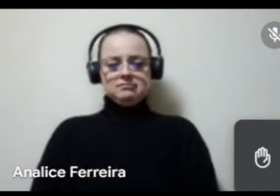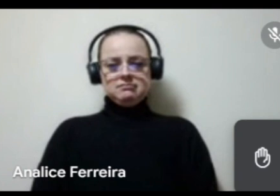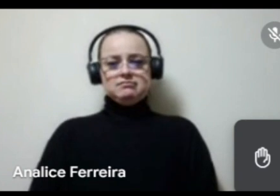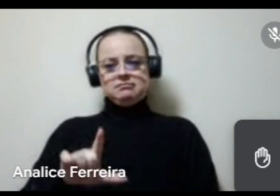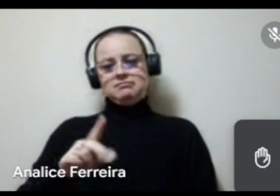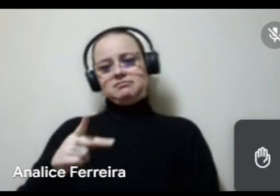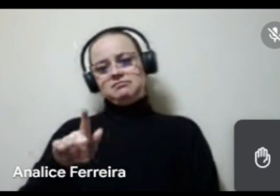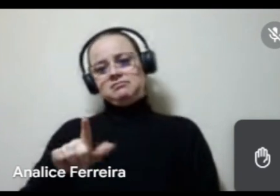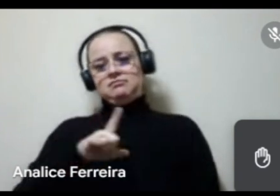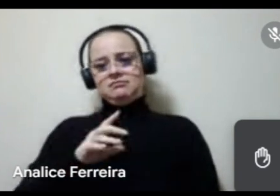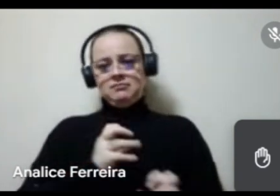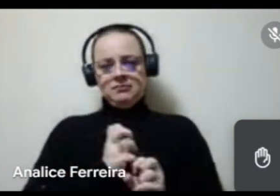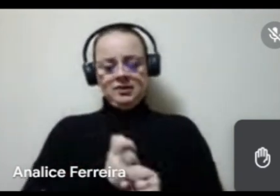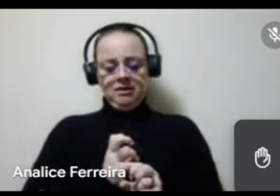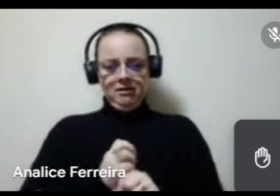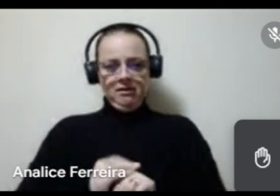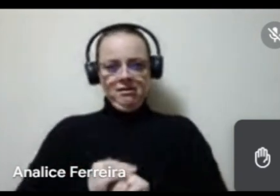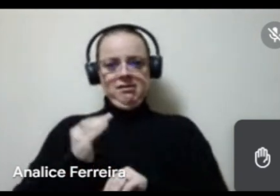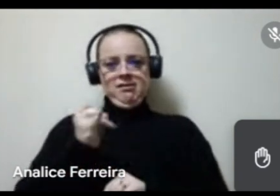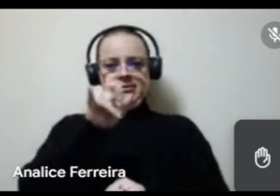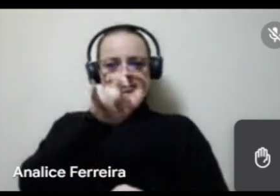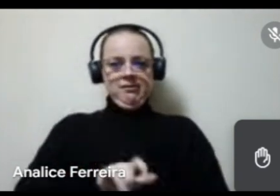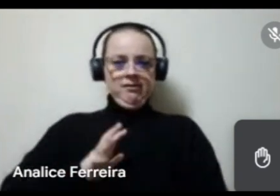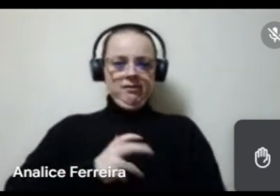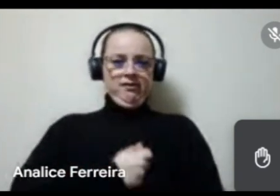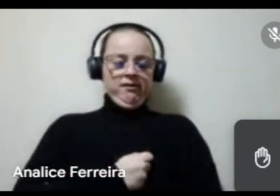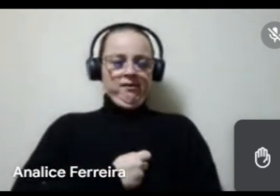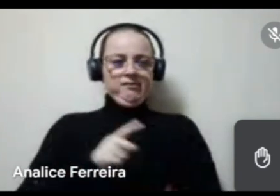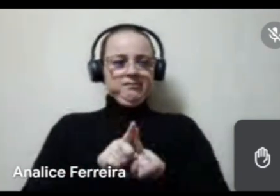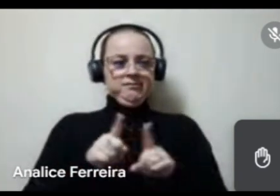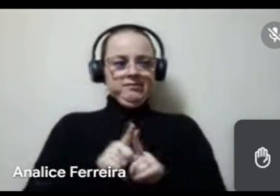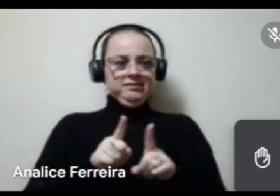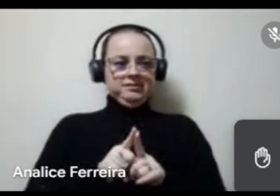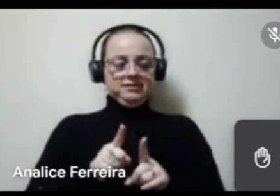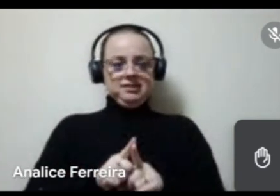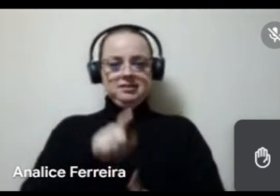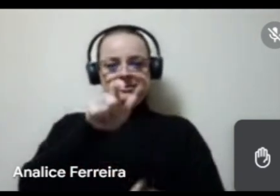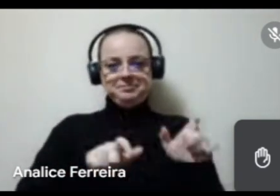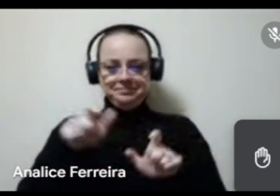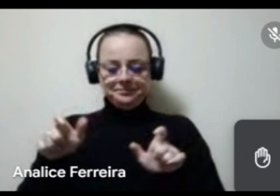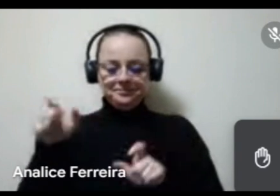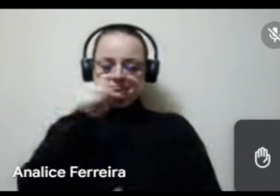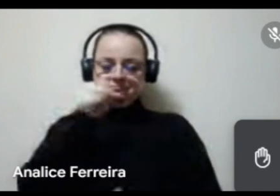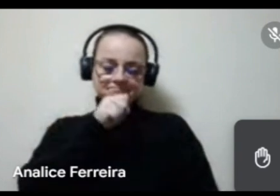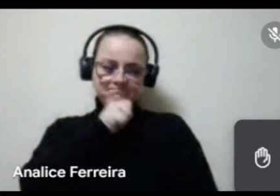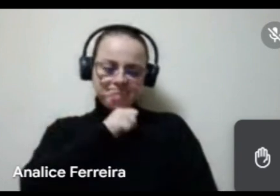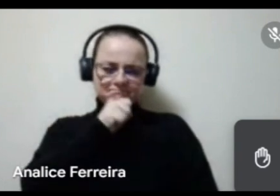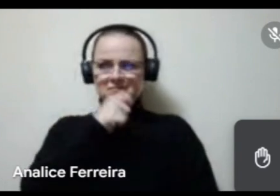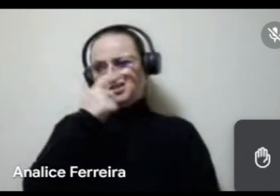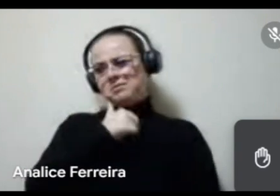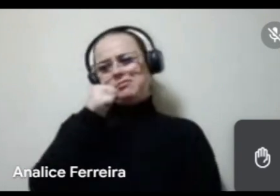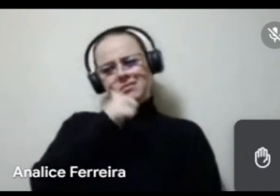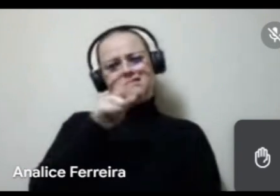pontuação extra para pessoas trans, né, para pessoas idosas, acho que para mulheres,